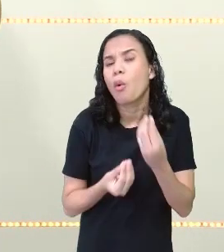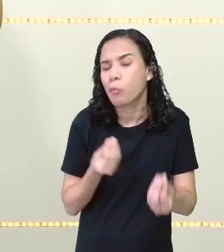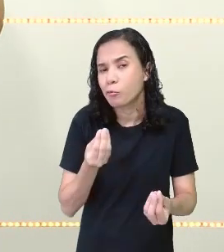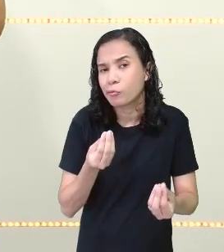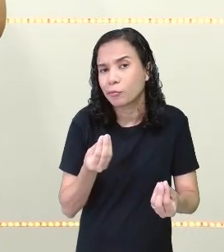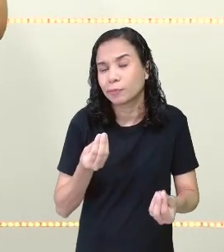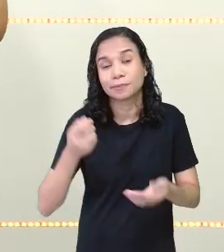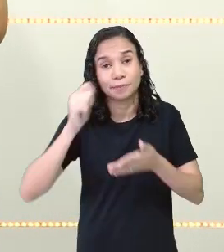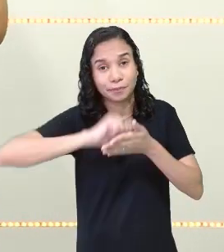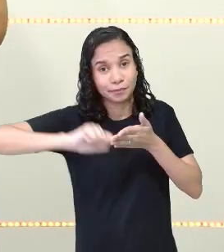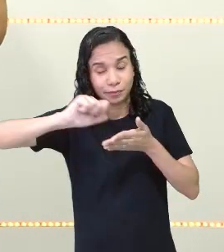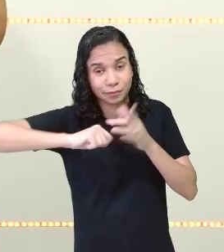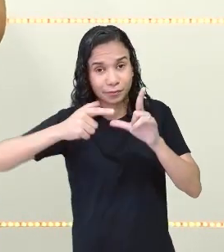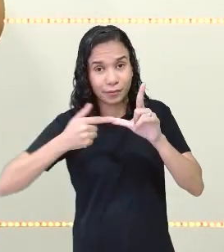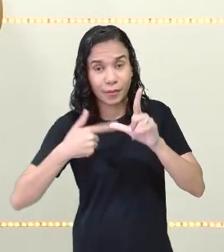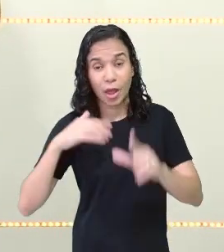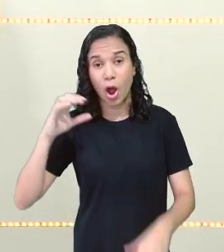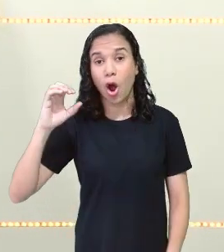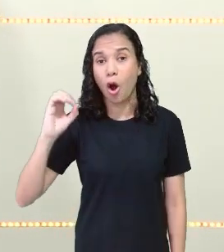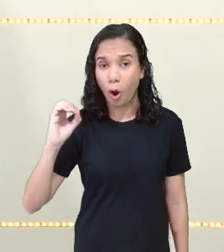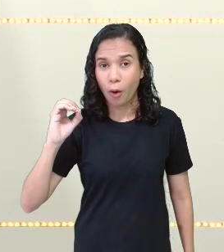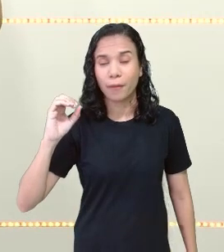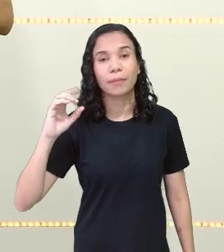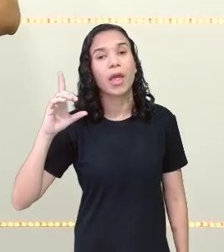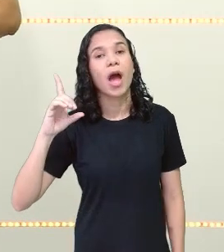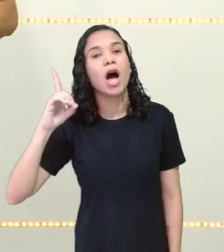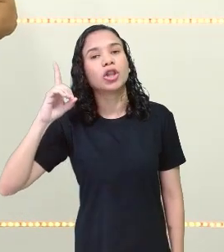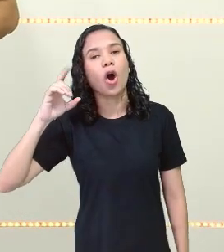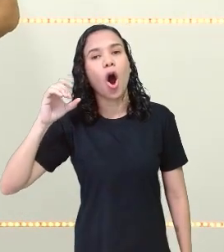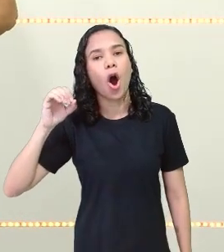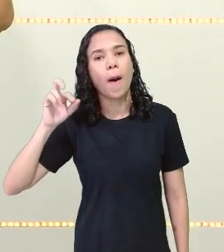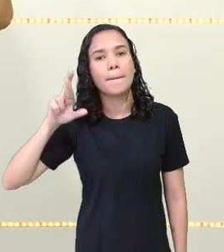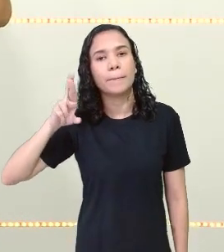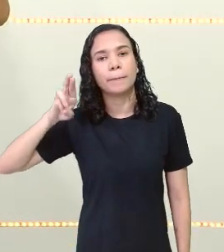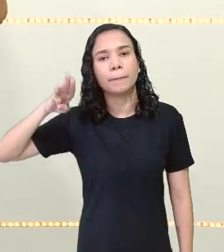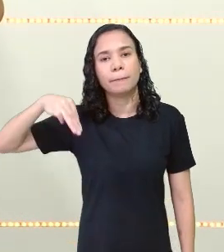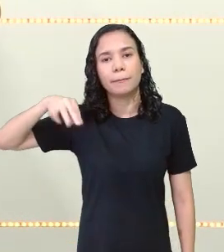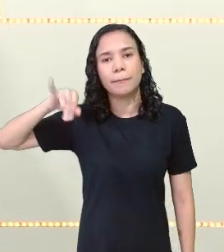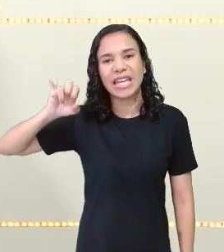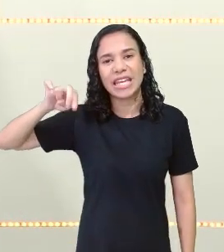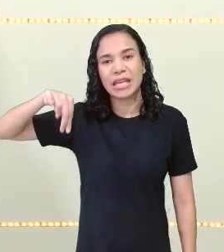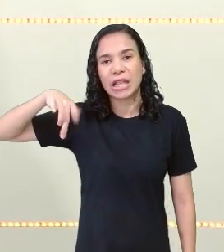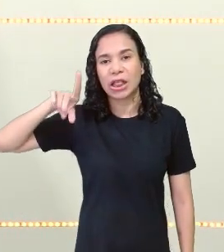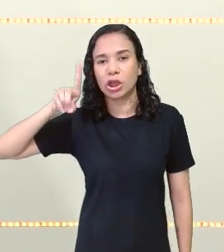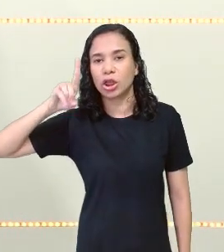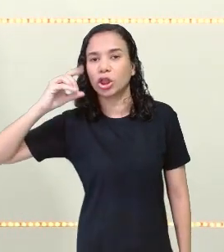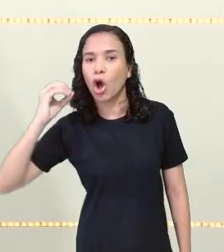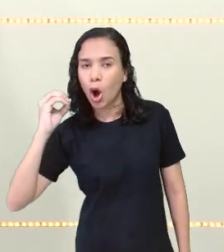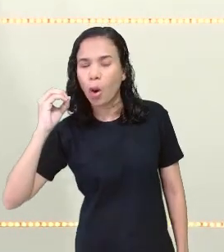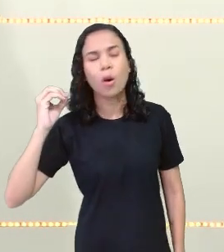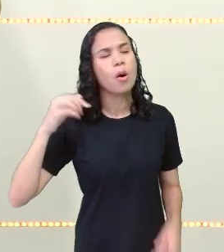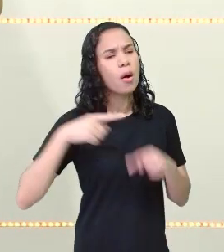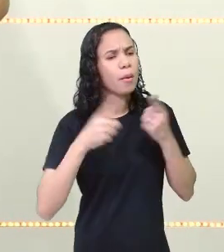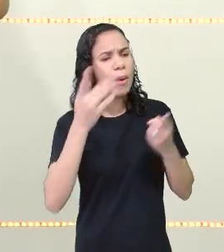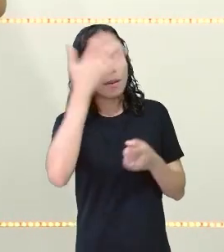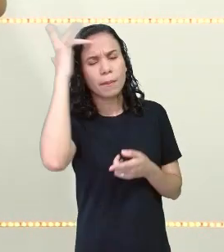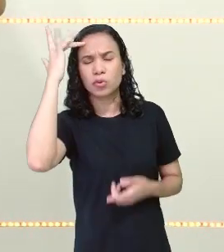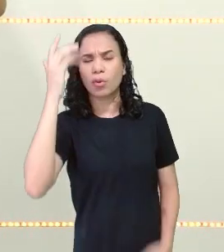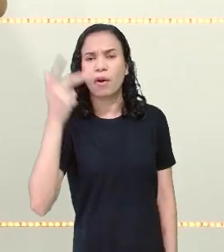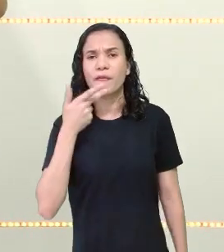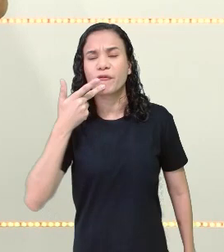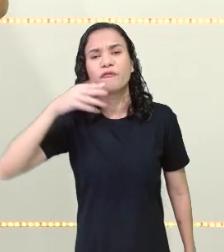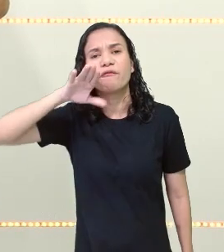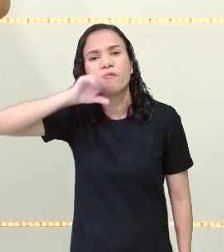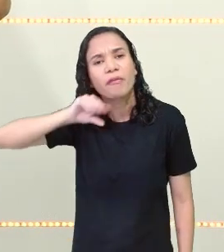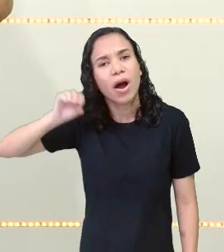Eu escrevo com O. Isso mesmo. Dormindo. Dó. Mas aí, ao falar, ao